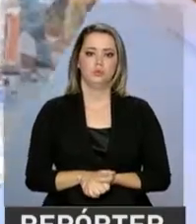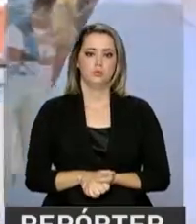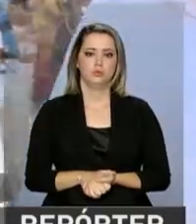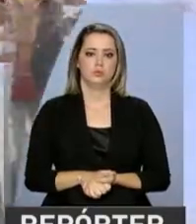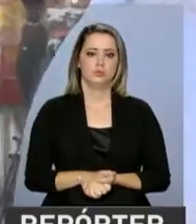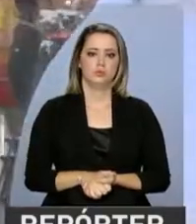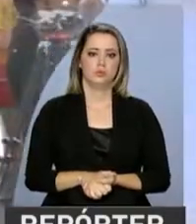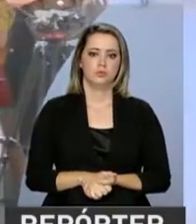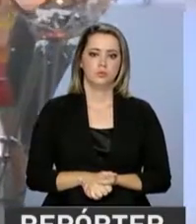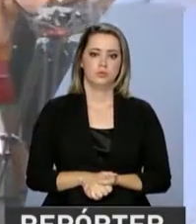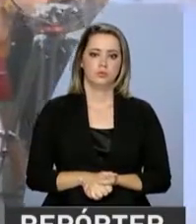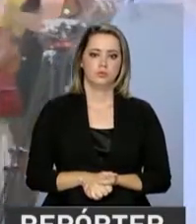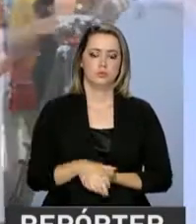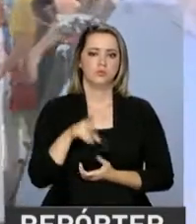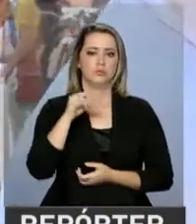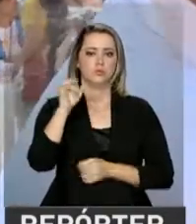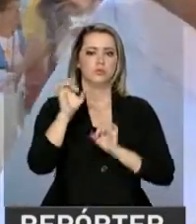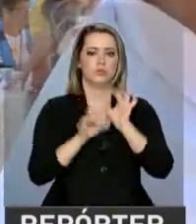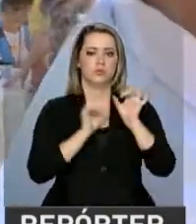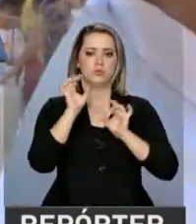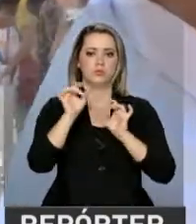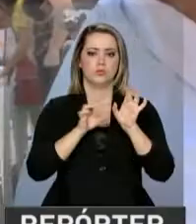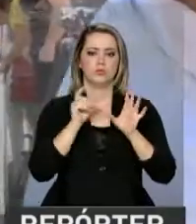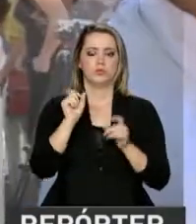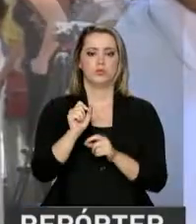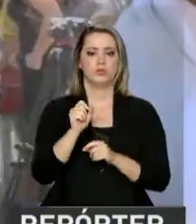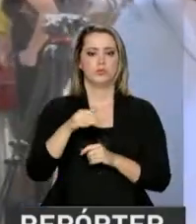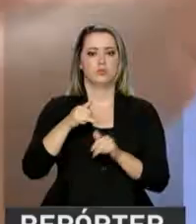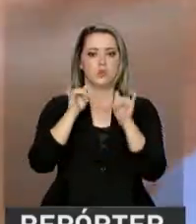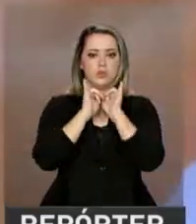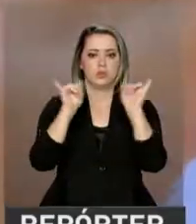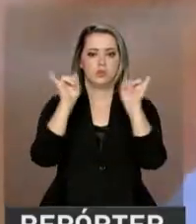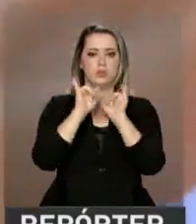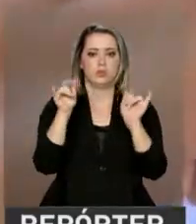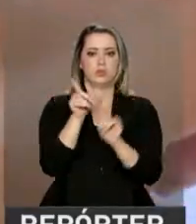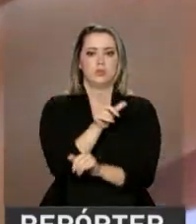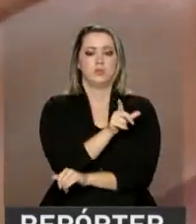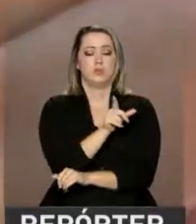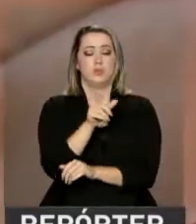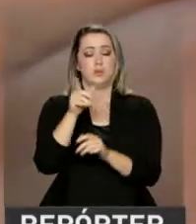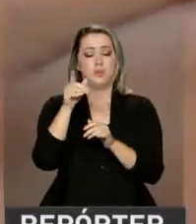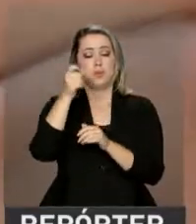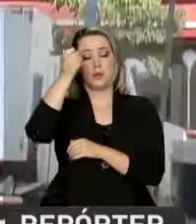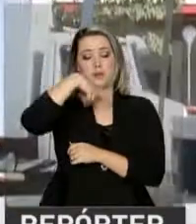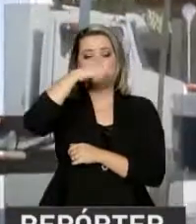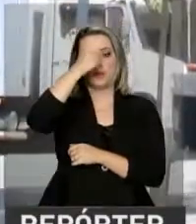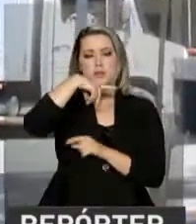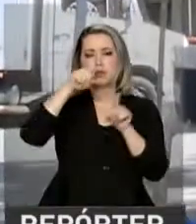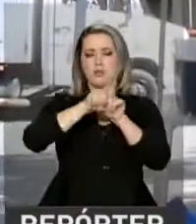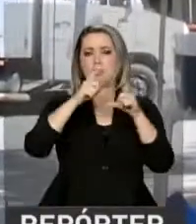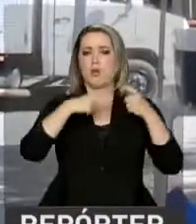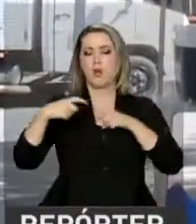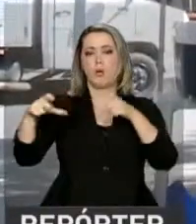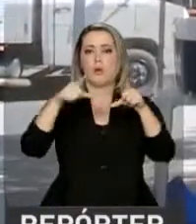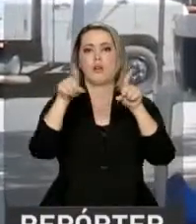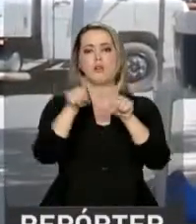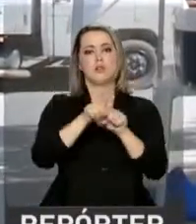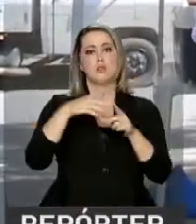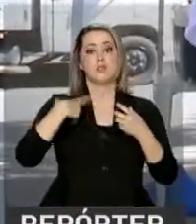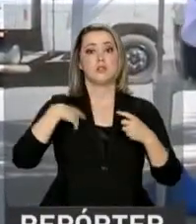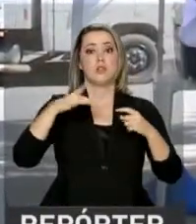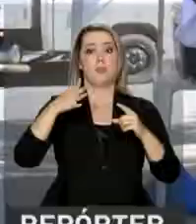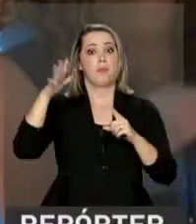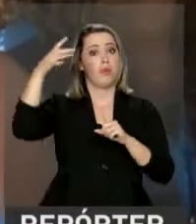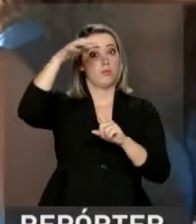No dia D de mobilização da Campanha Nacional de Vacinação contra a Gripe, além dos postos, várias tendas extras com